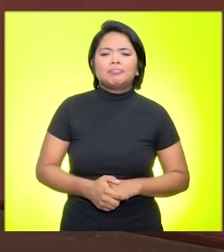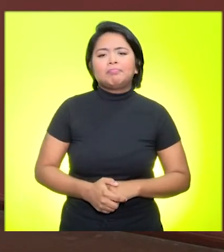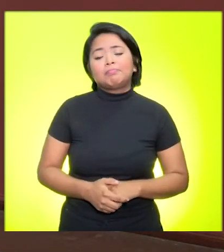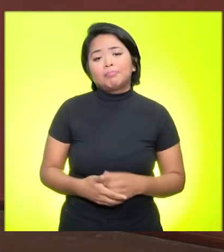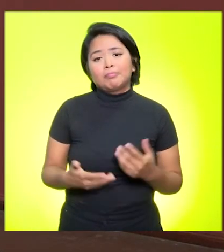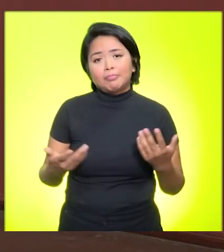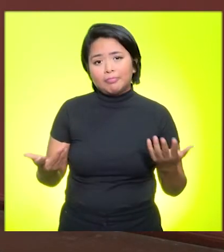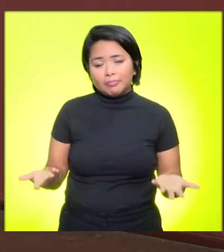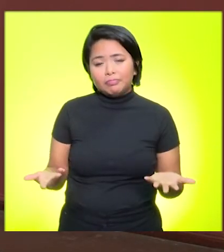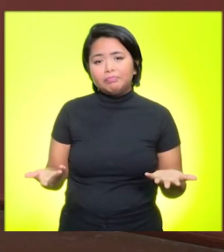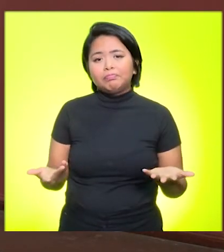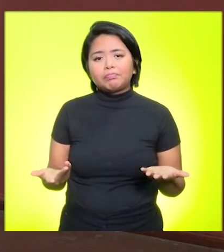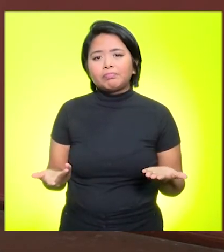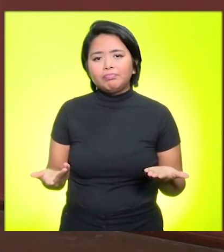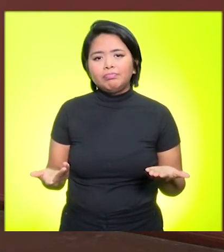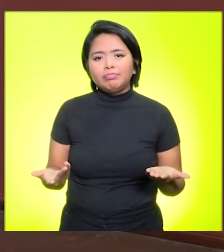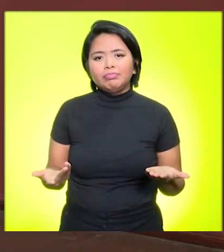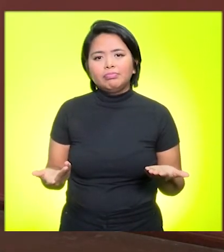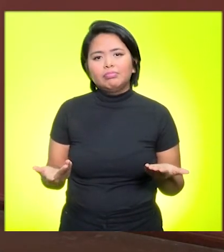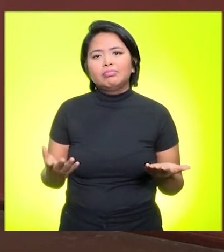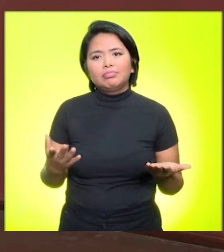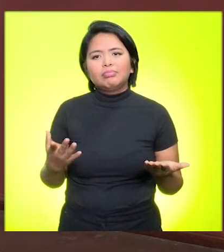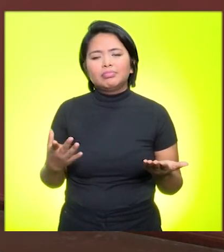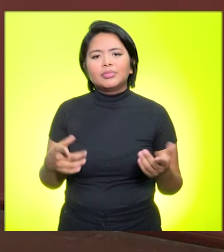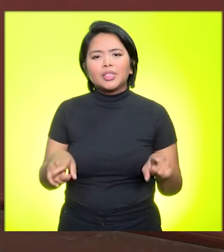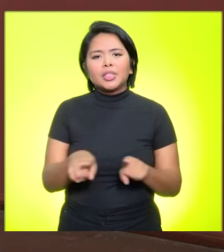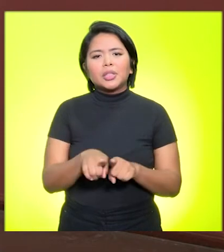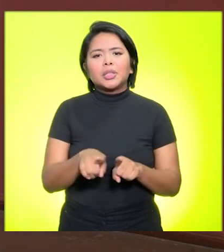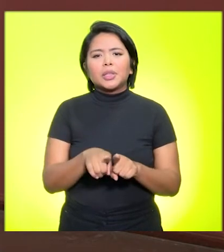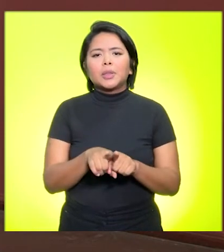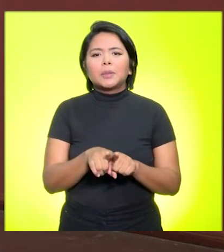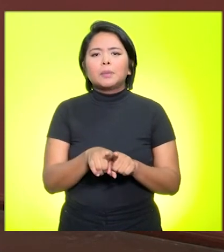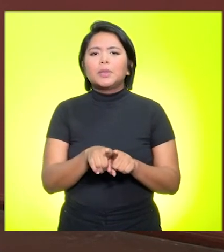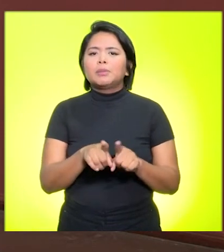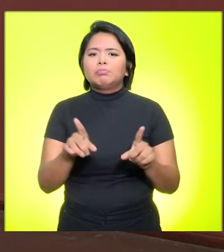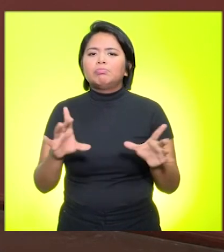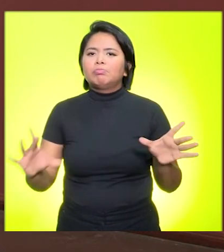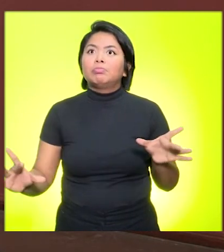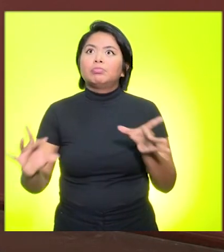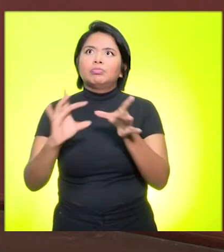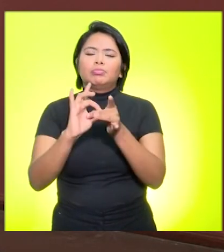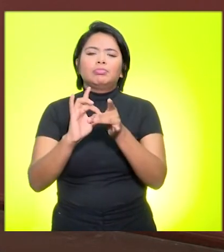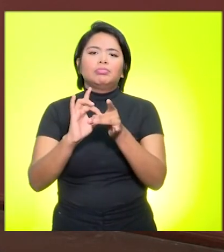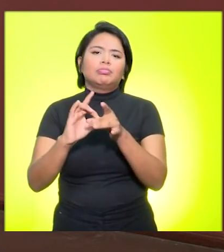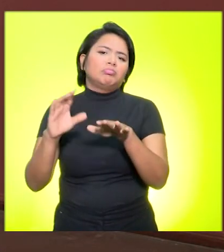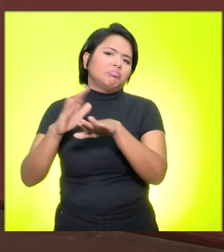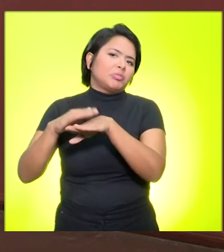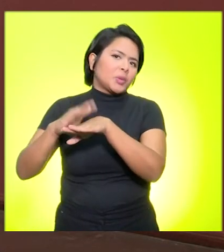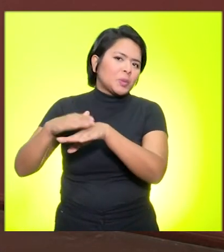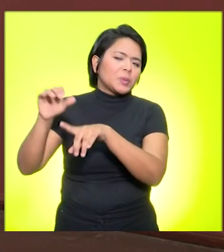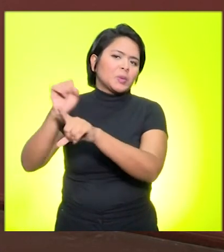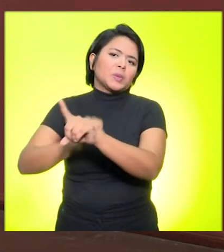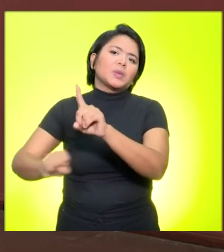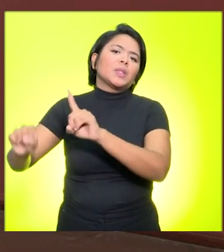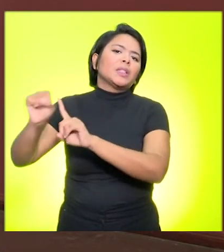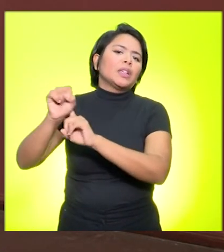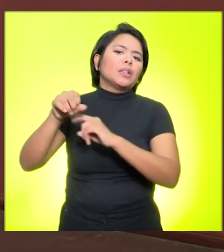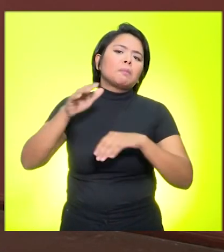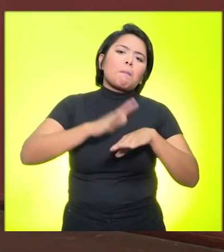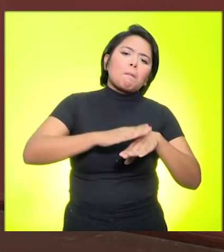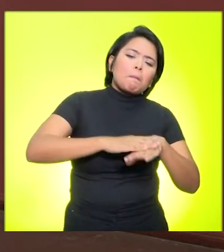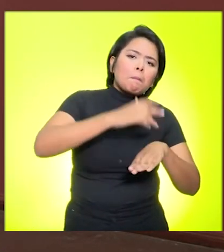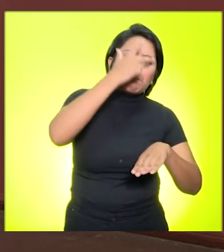Então, isso faz parte do processo da sociedade, da pessoa